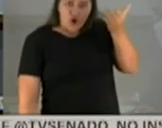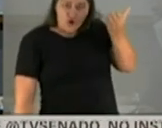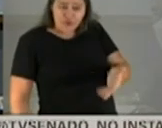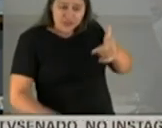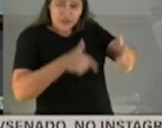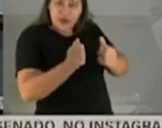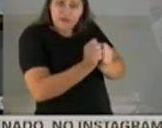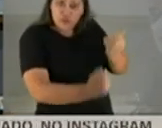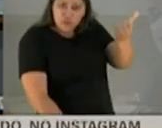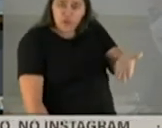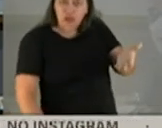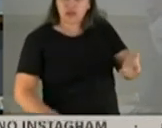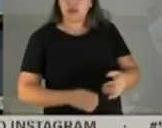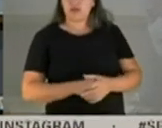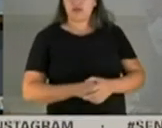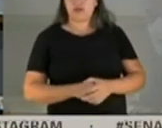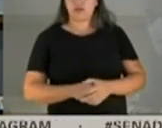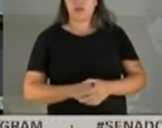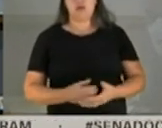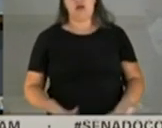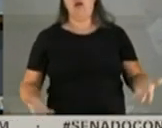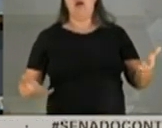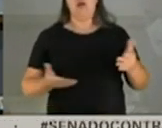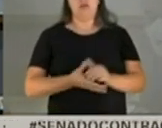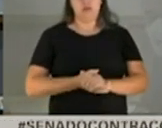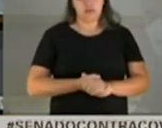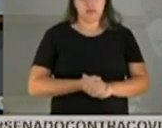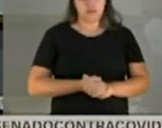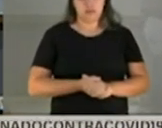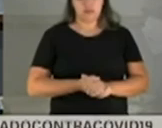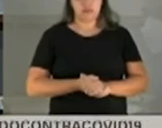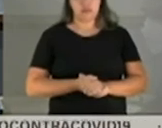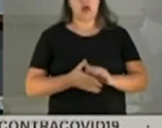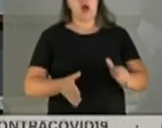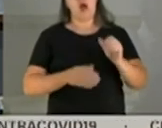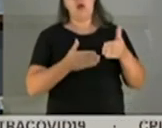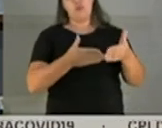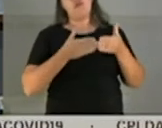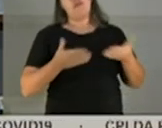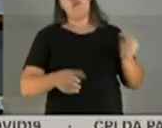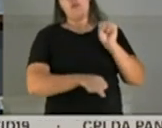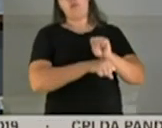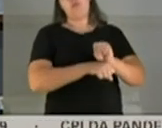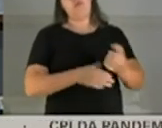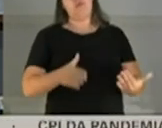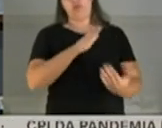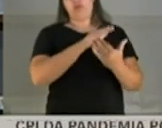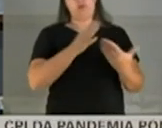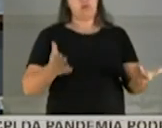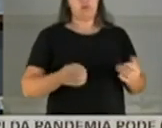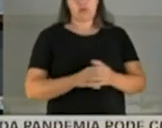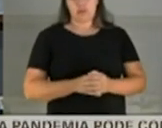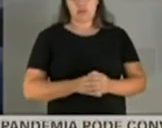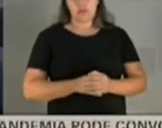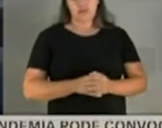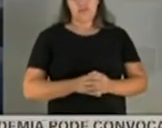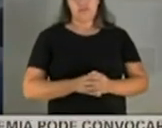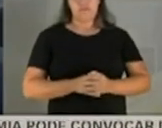trabalhava com ela? Ah, dá um tempo, dá um tempo, dá um tempo.